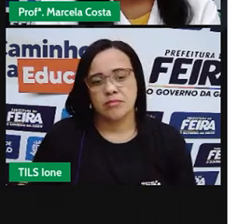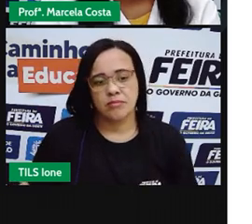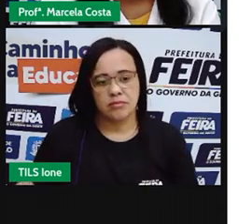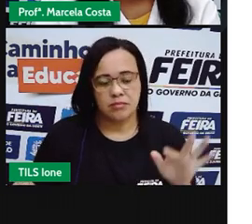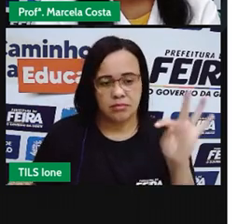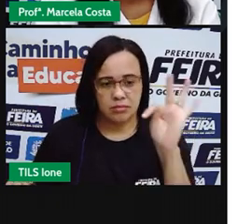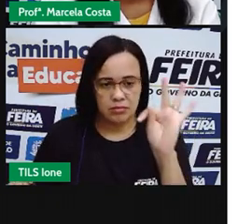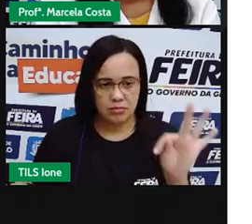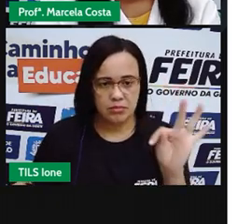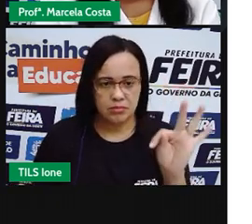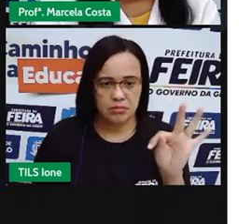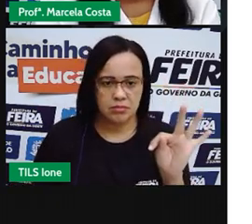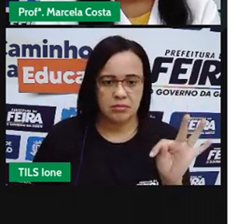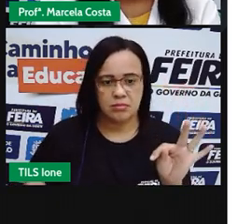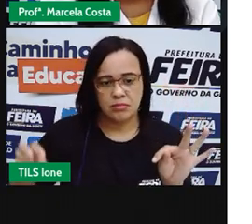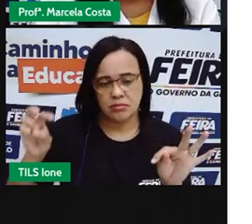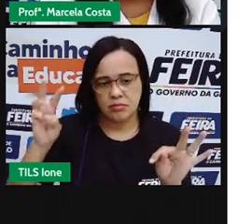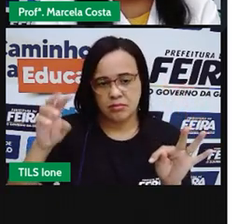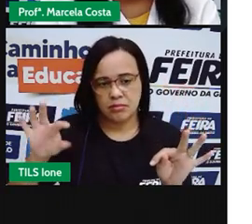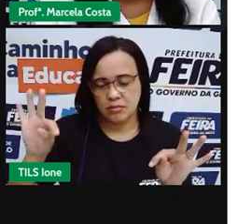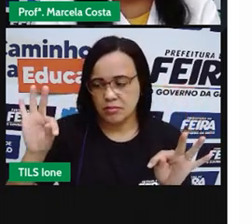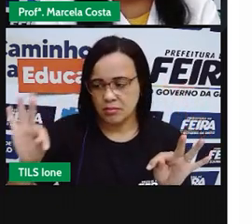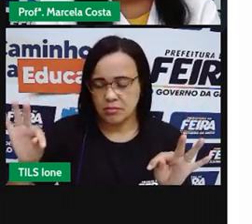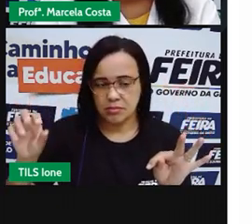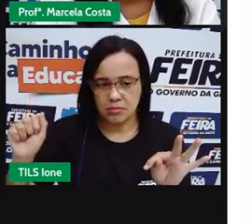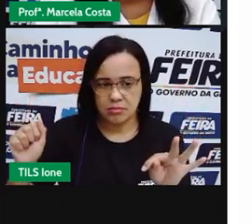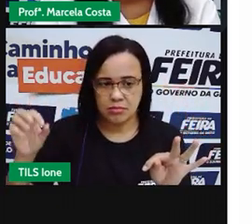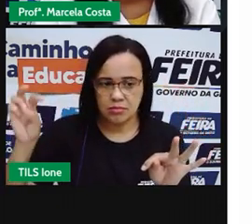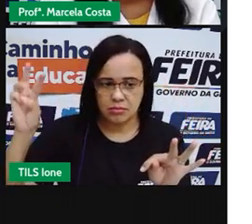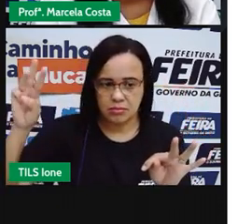O, T, de tamanduá.